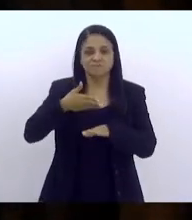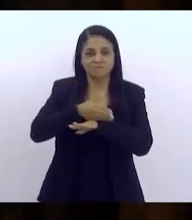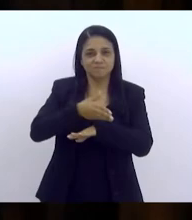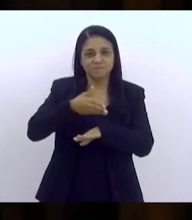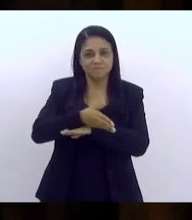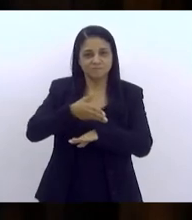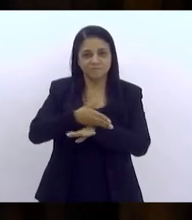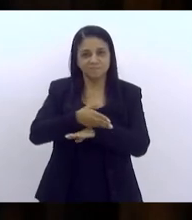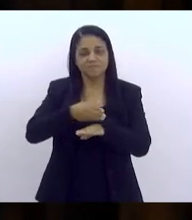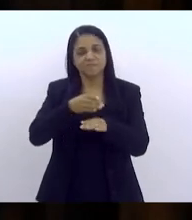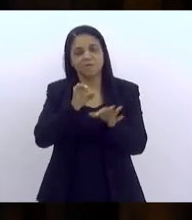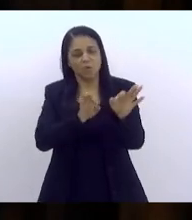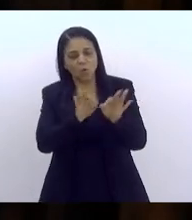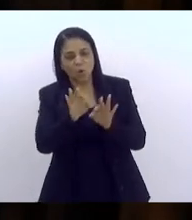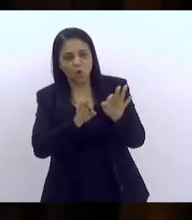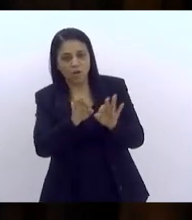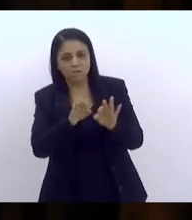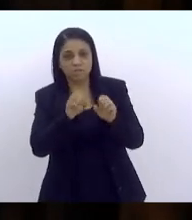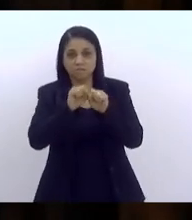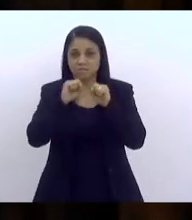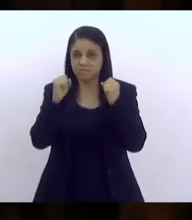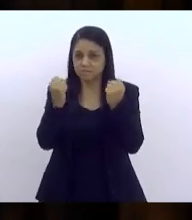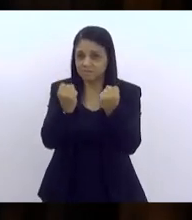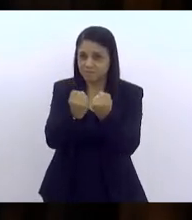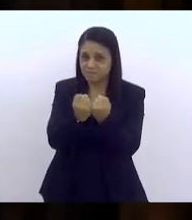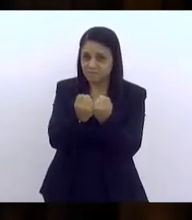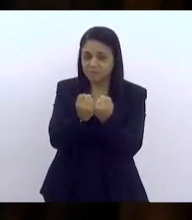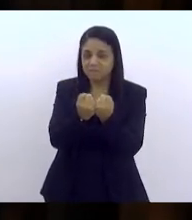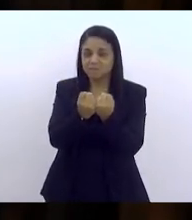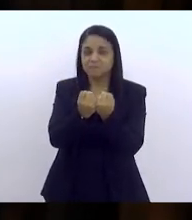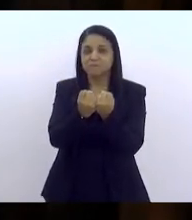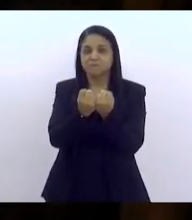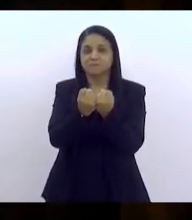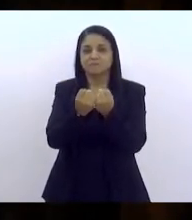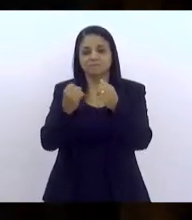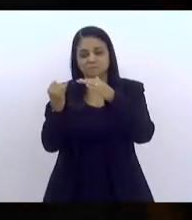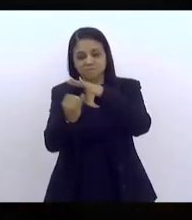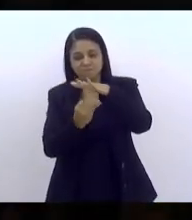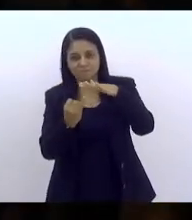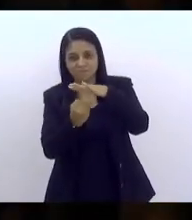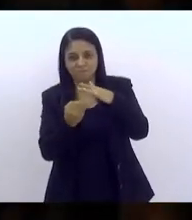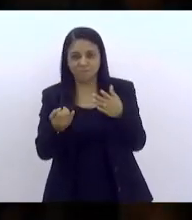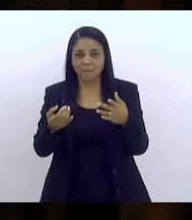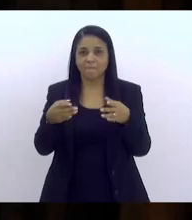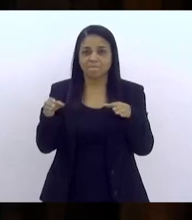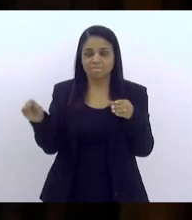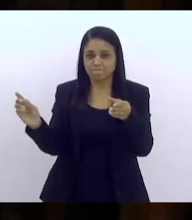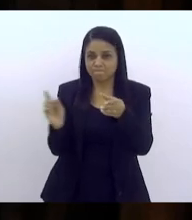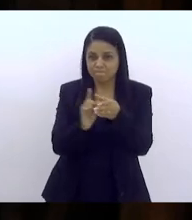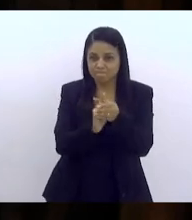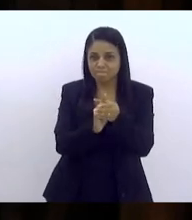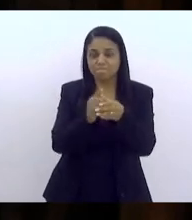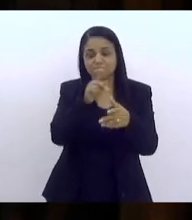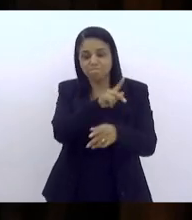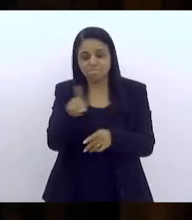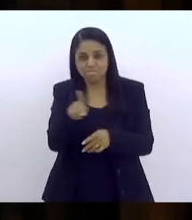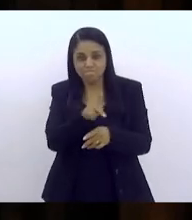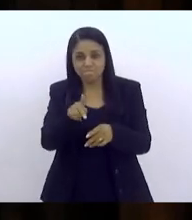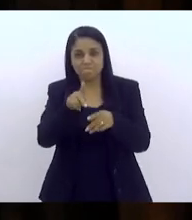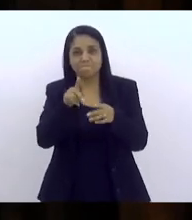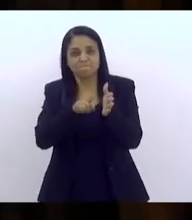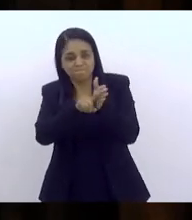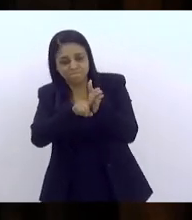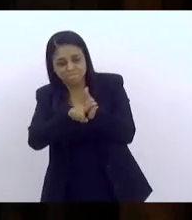organização desse seminário, que inclui várias instituições de ensino, professores, pesquisadores e também